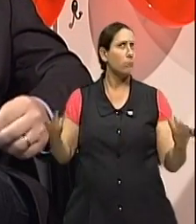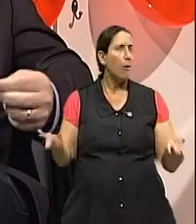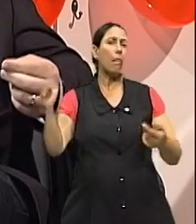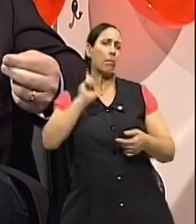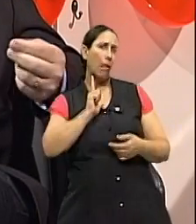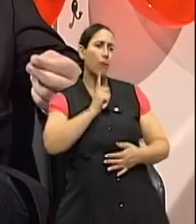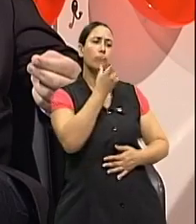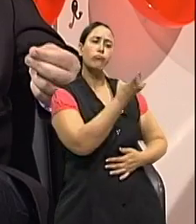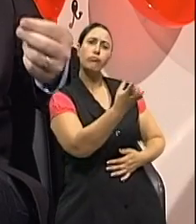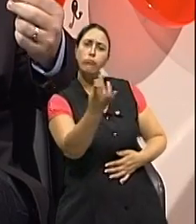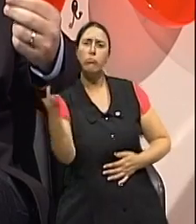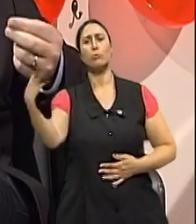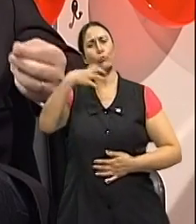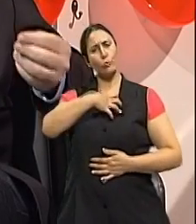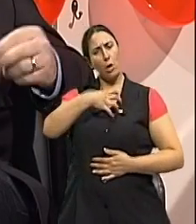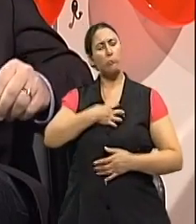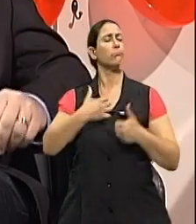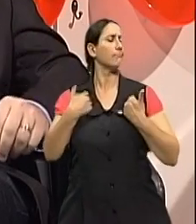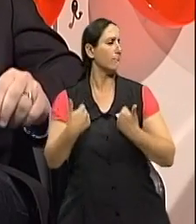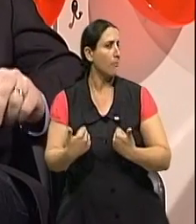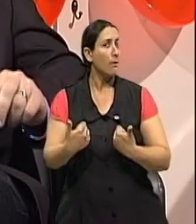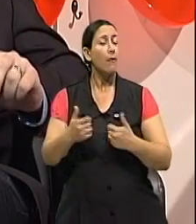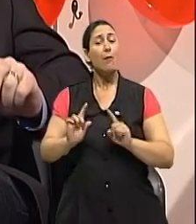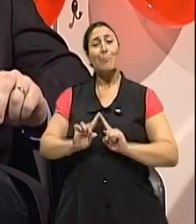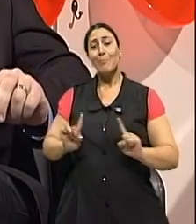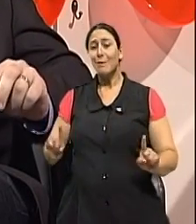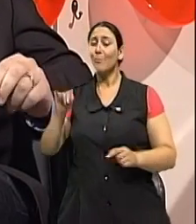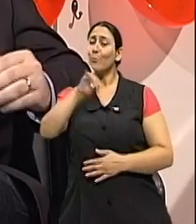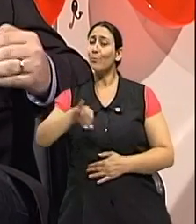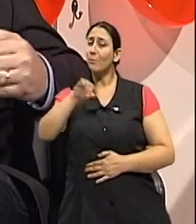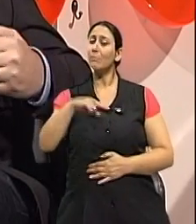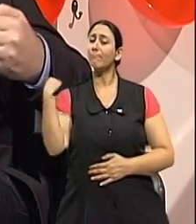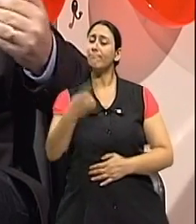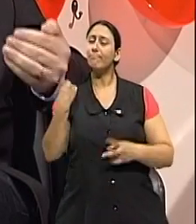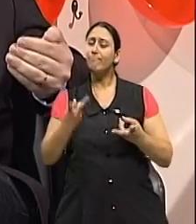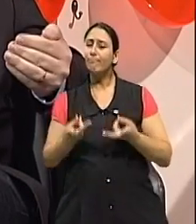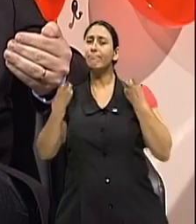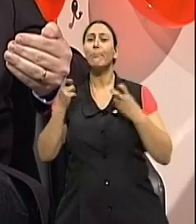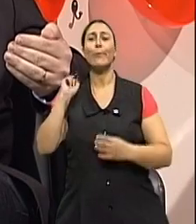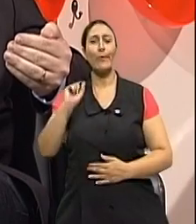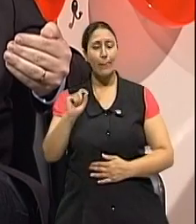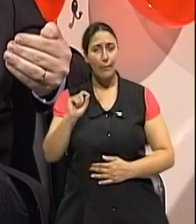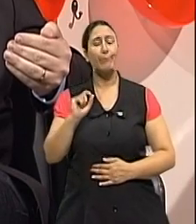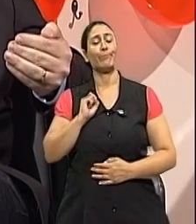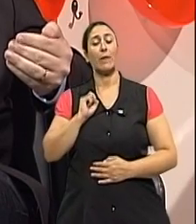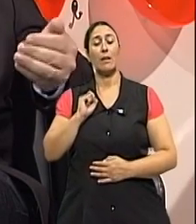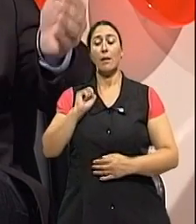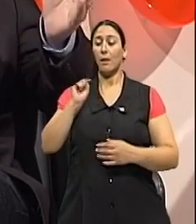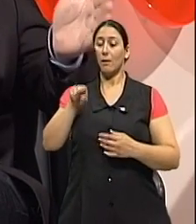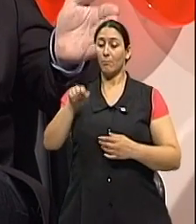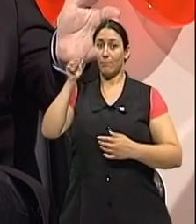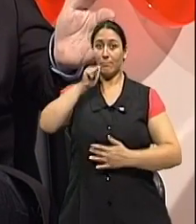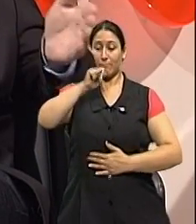gênero. E eu acho que é importante, sim, a gente destacar que a transição para a vida,